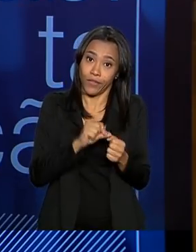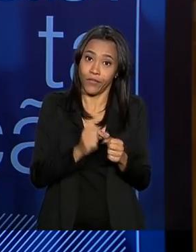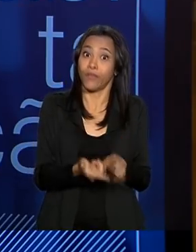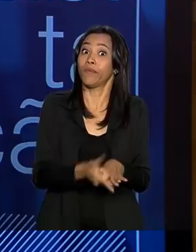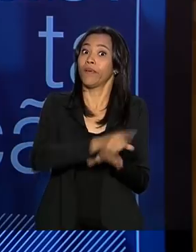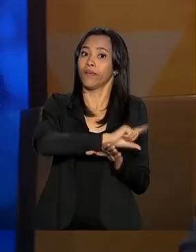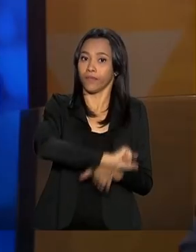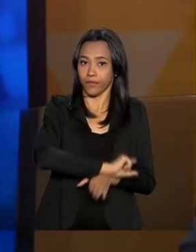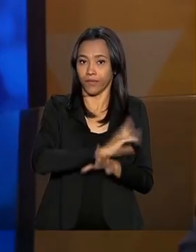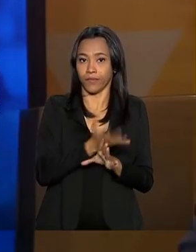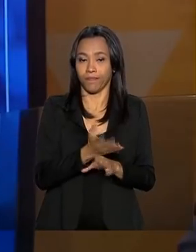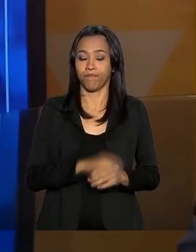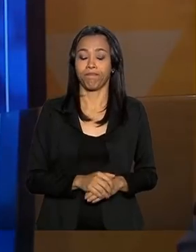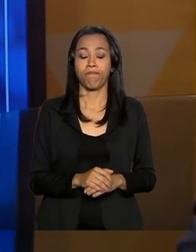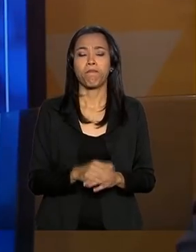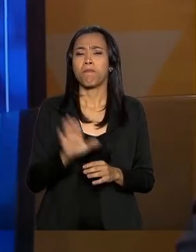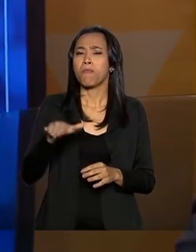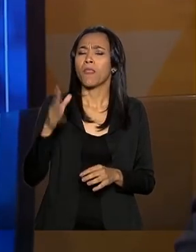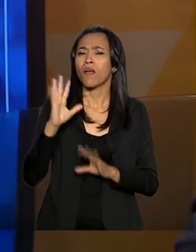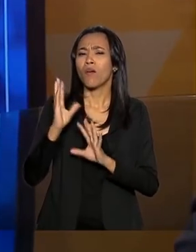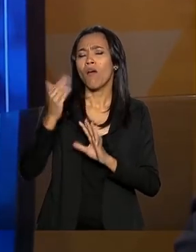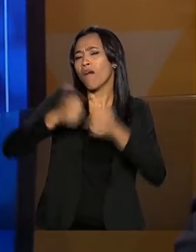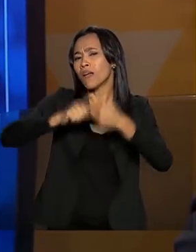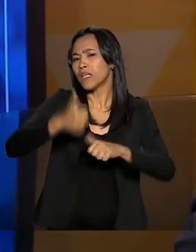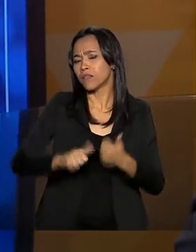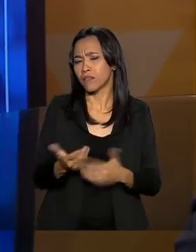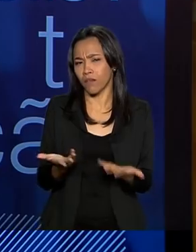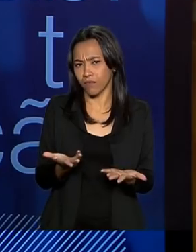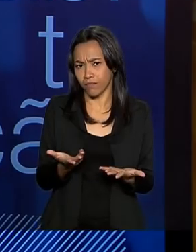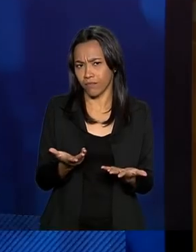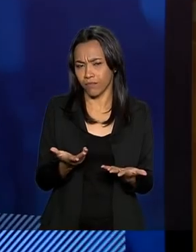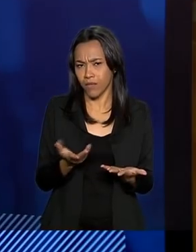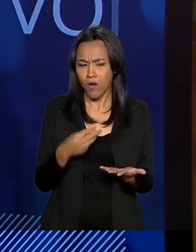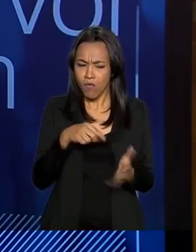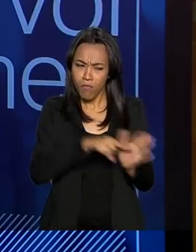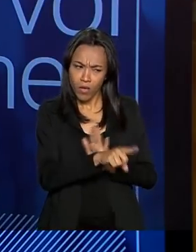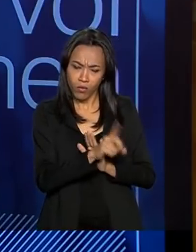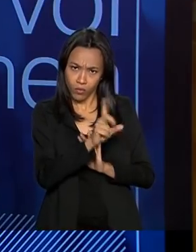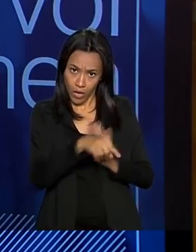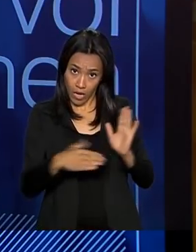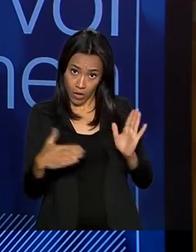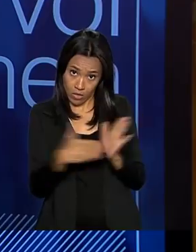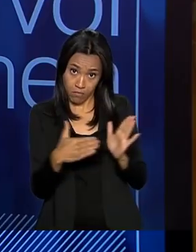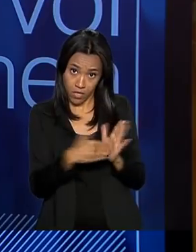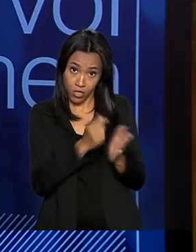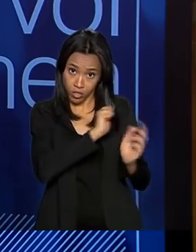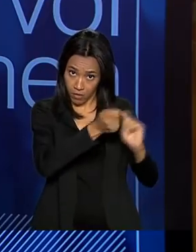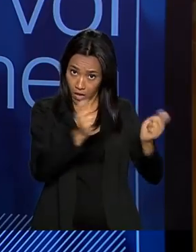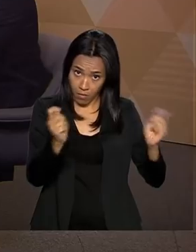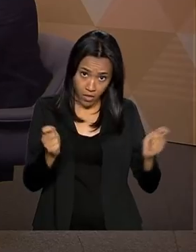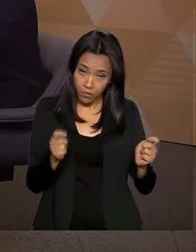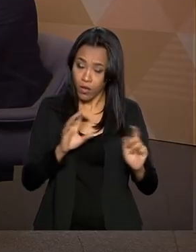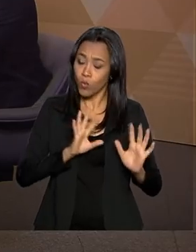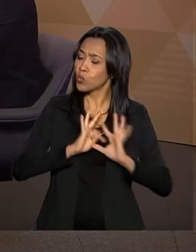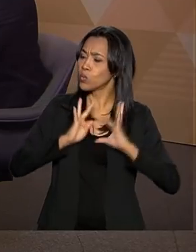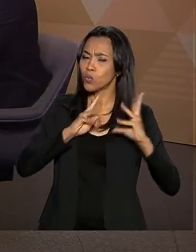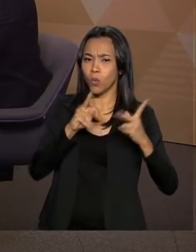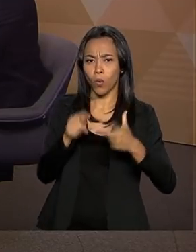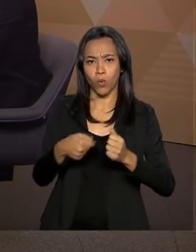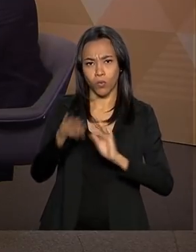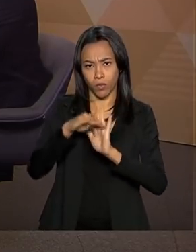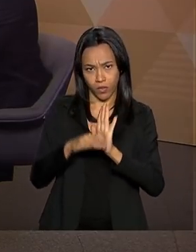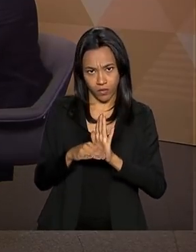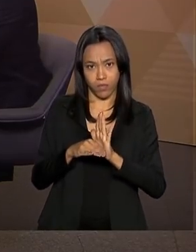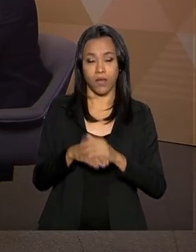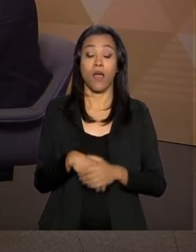início do ano. Qual que o balanço do programa nesse momento, ministro? Você diz o balanço em relação ao limite de pagamento, o que está sendo feito. total do programa. A gente